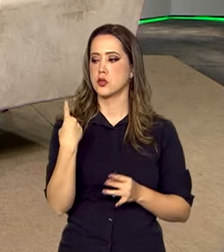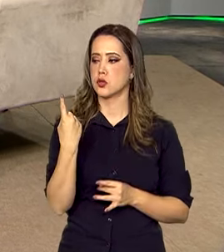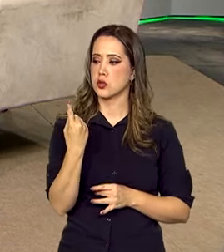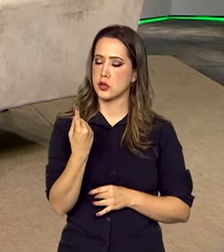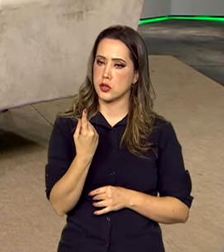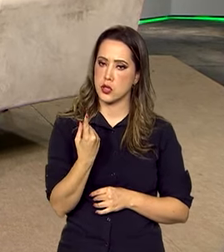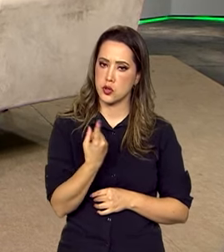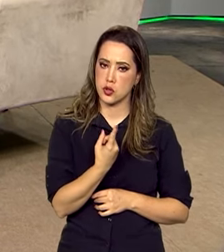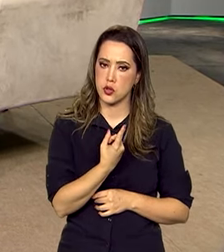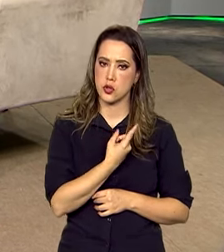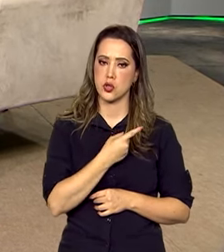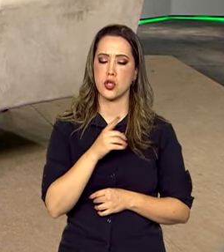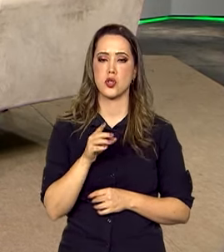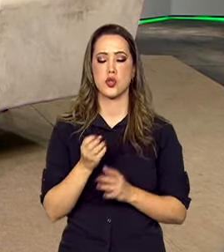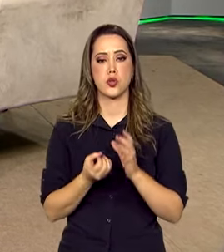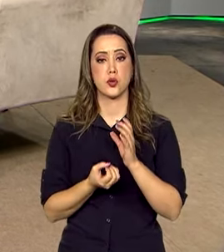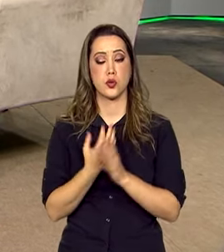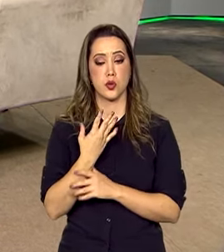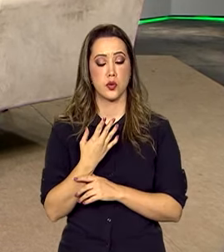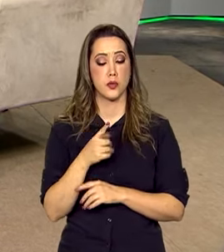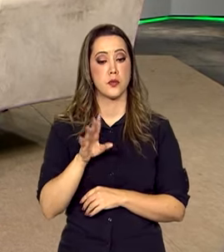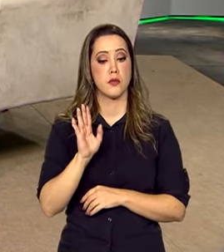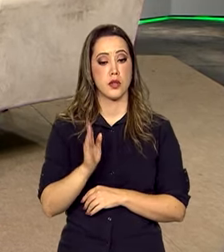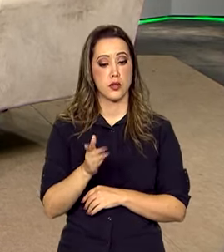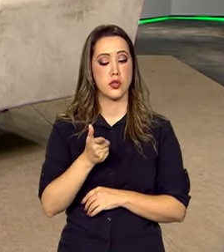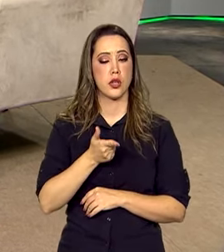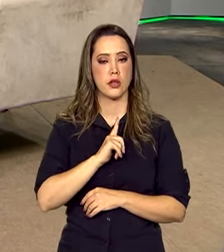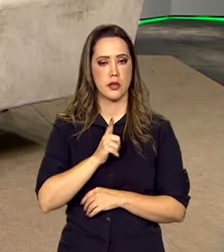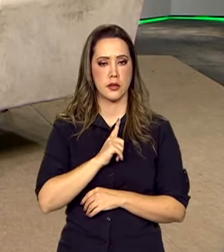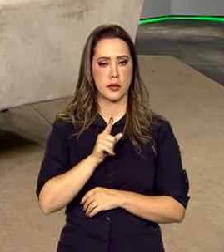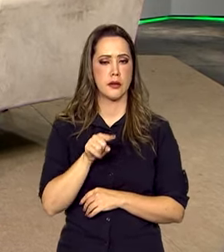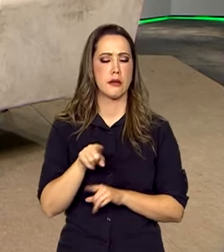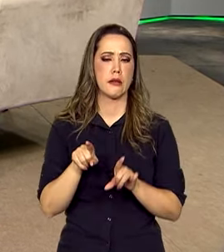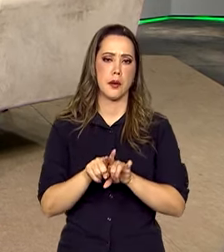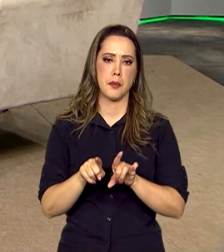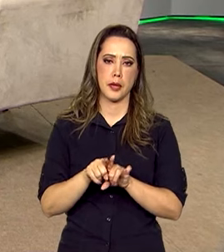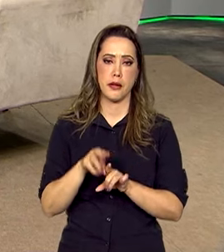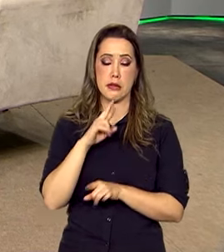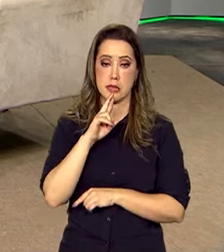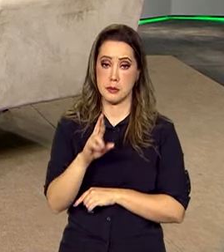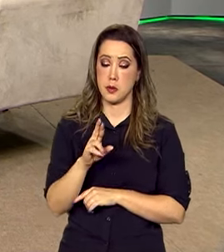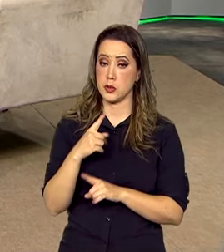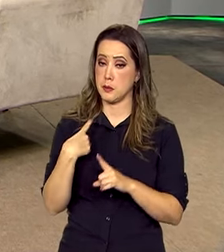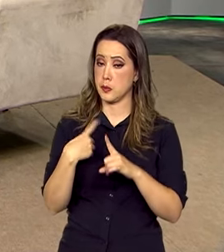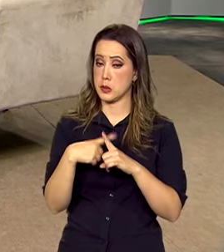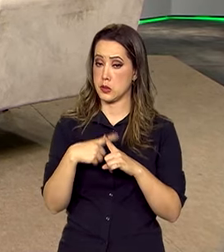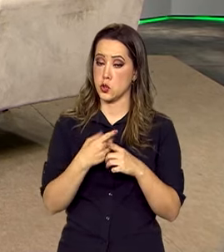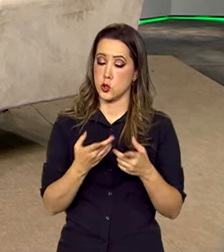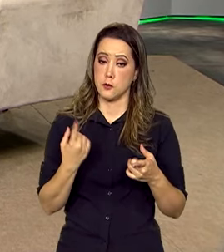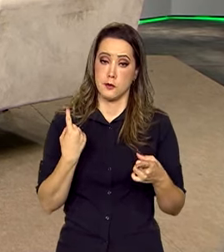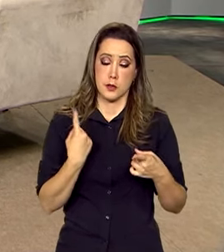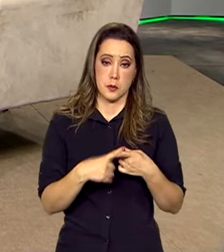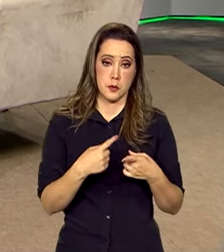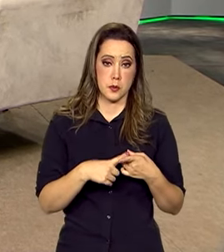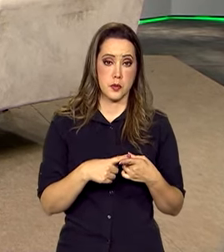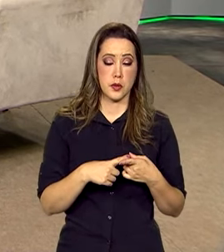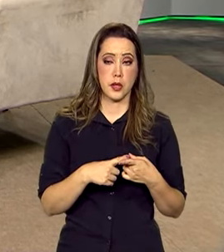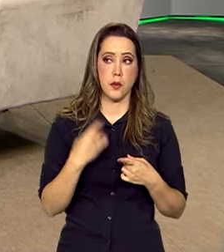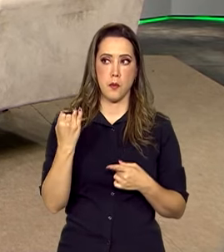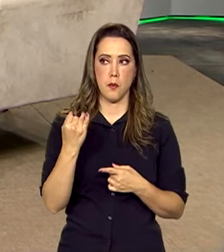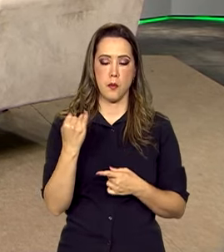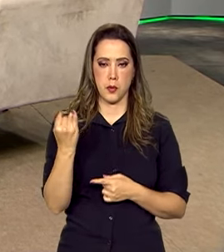adotamos. e já houve consequências positivas em relação a isso, destaco uma.